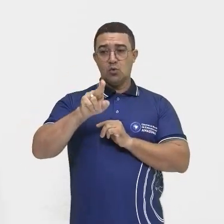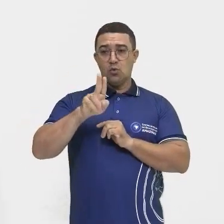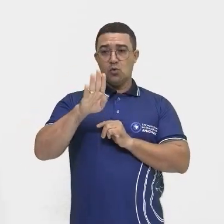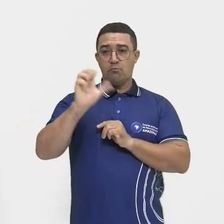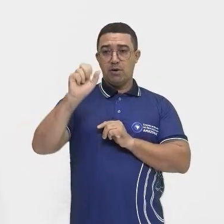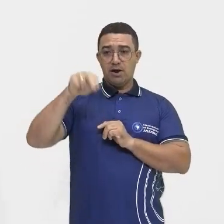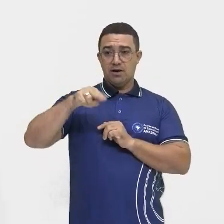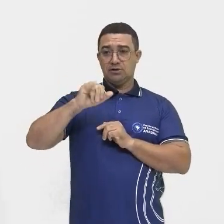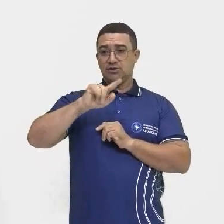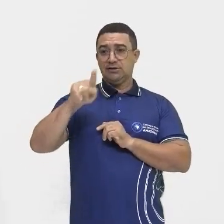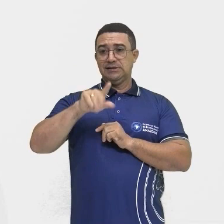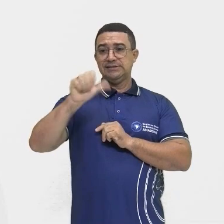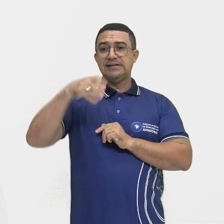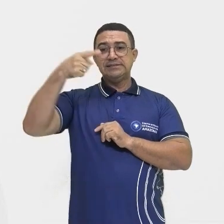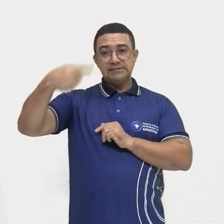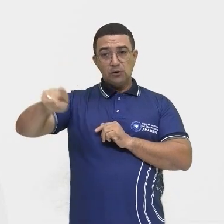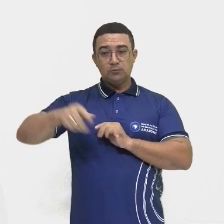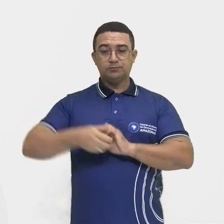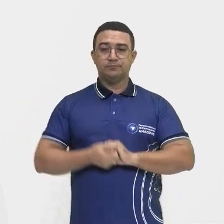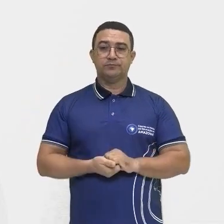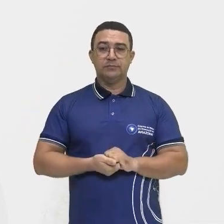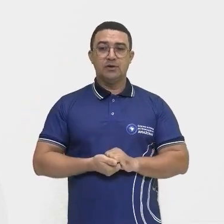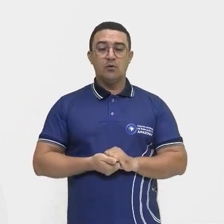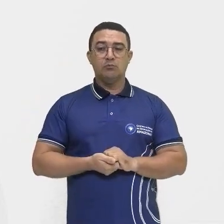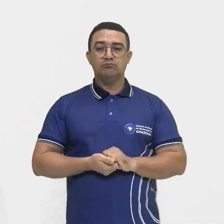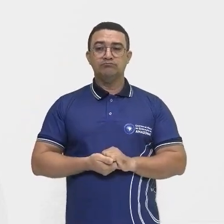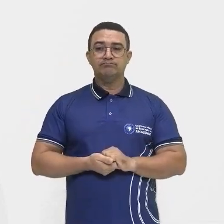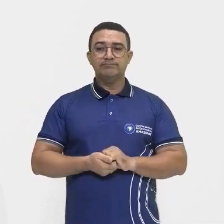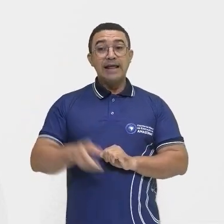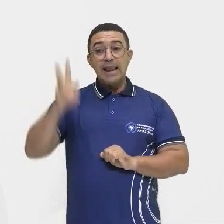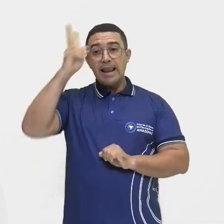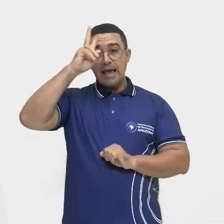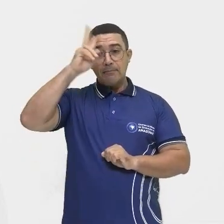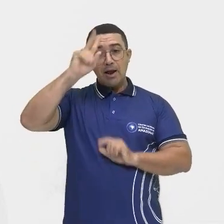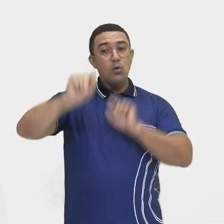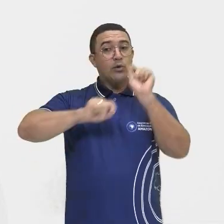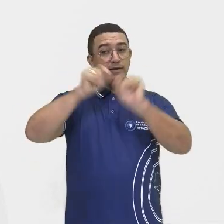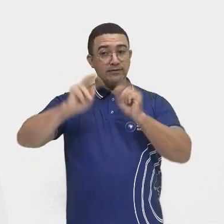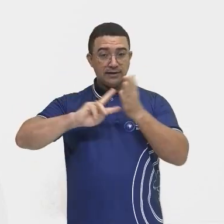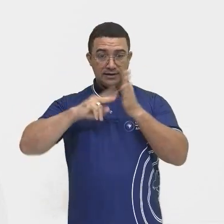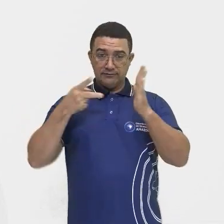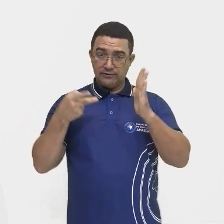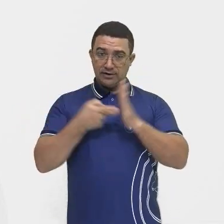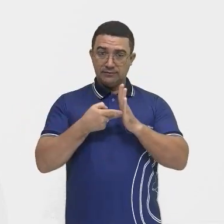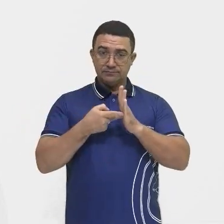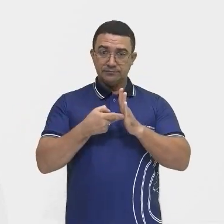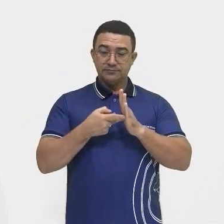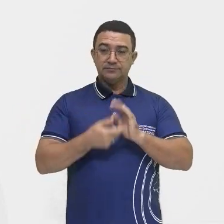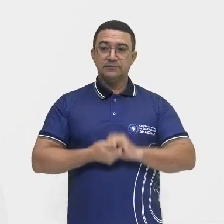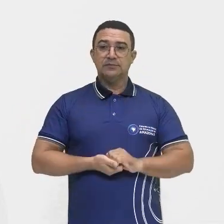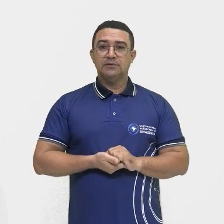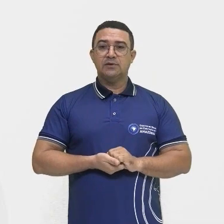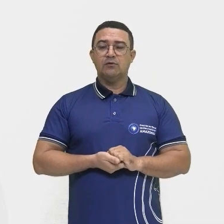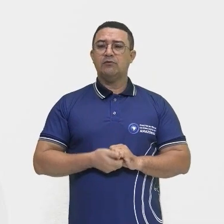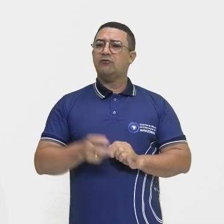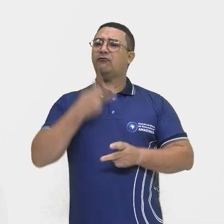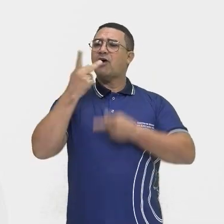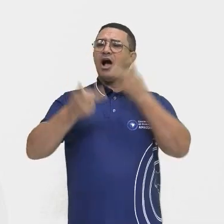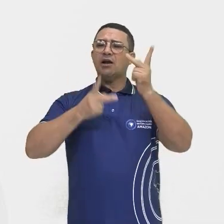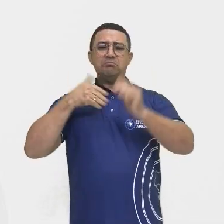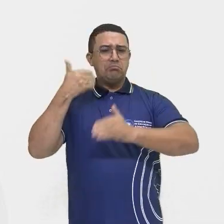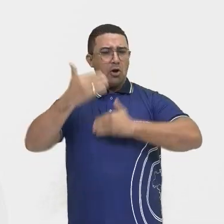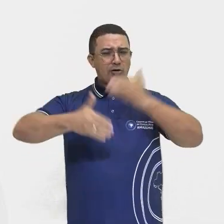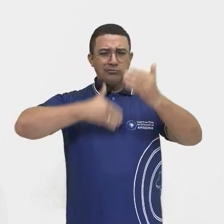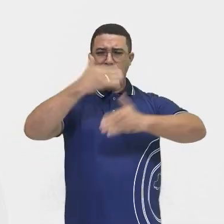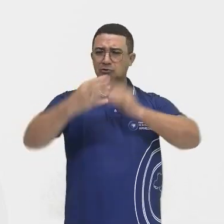Então nós vamos relembrar o que seria urbanização. Quando a gente fala desse processo